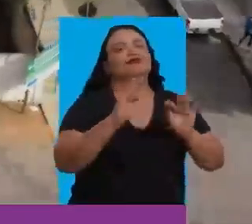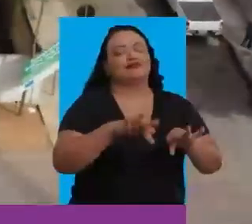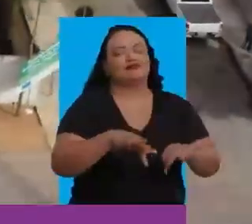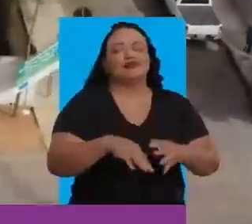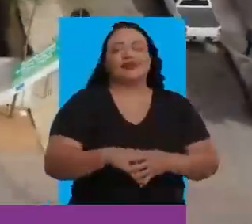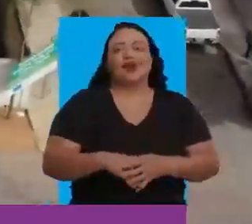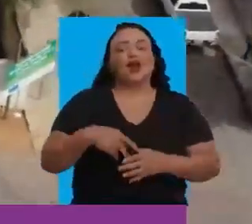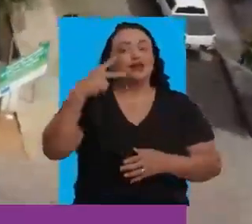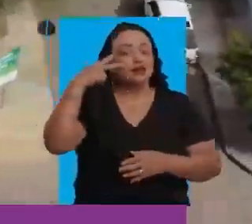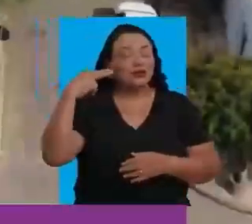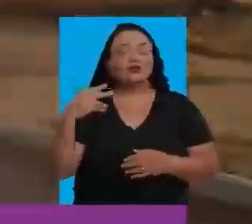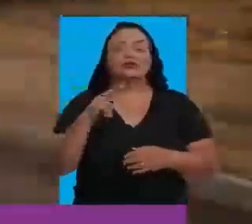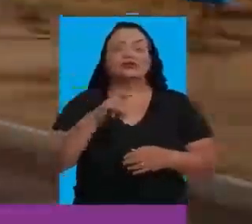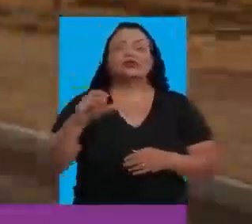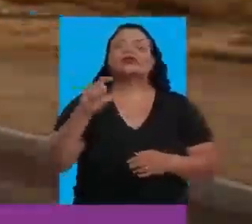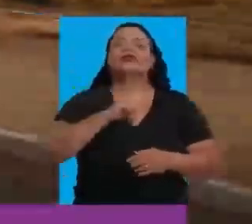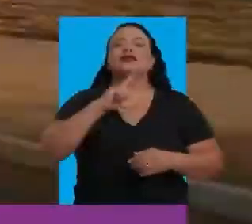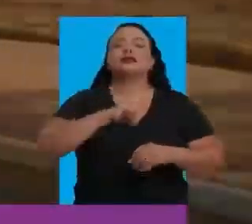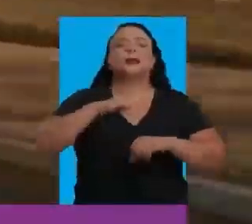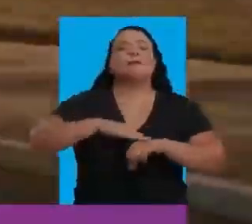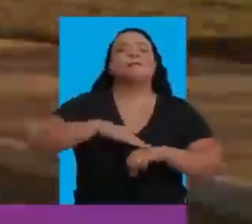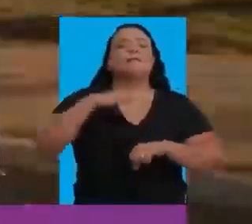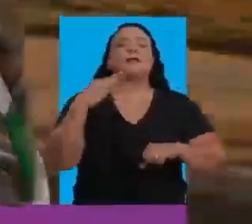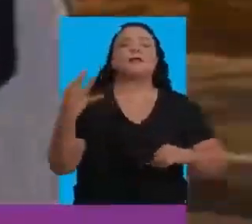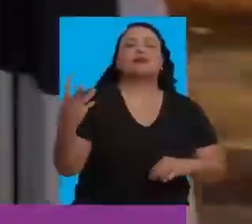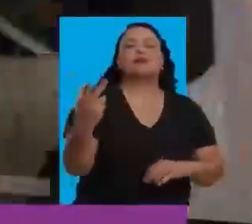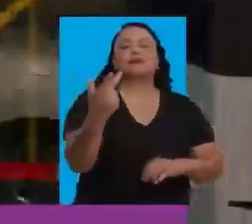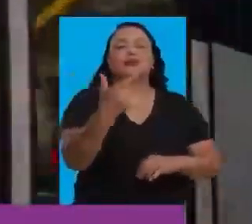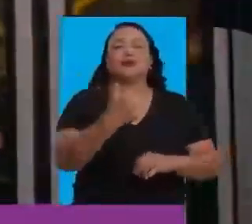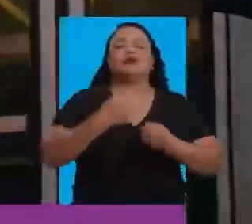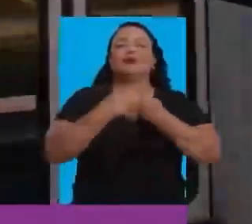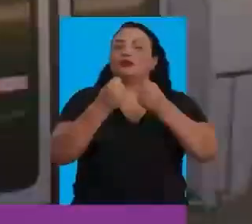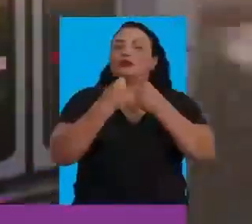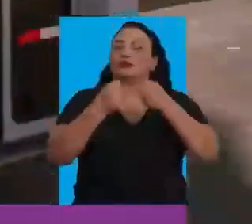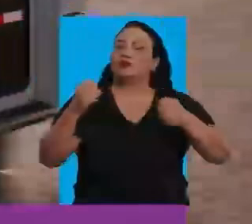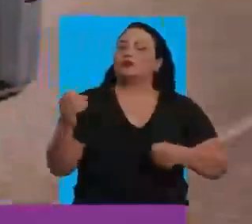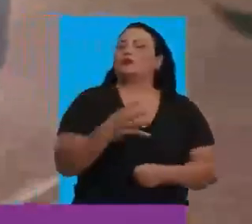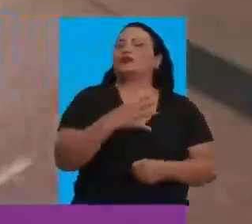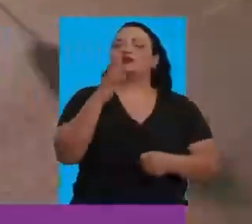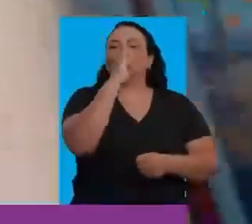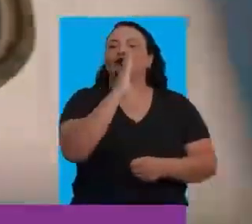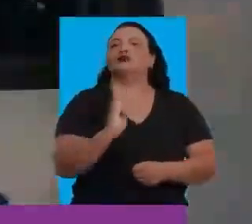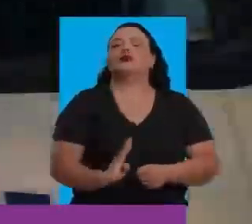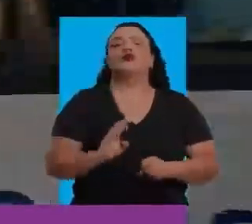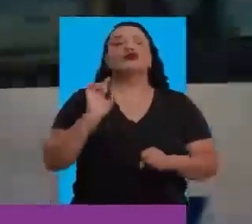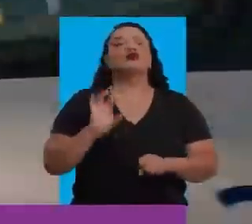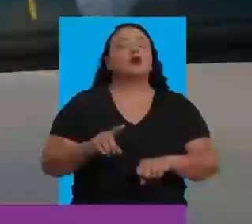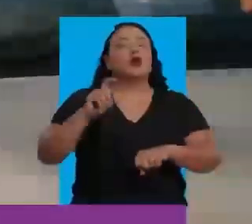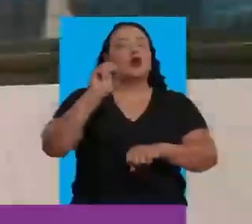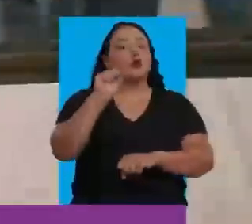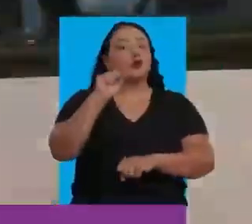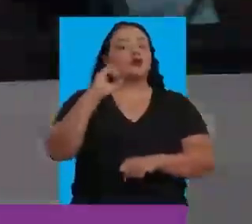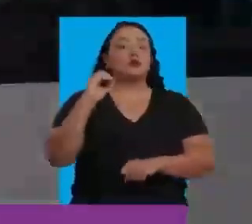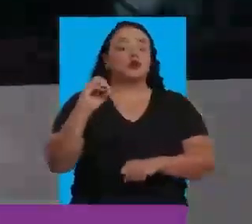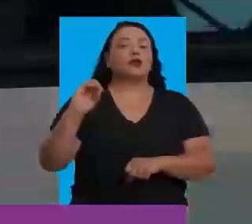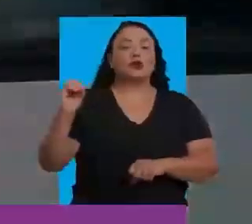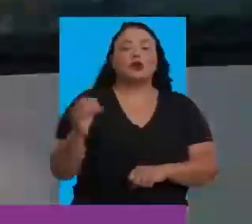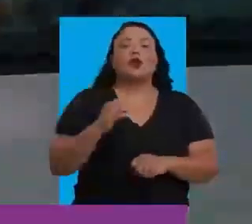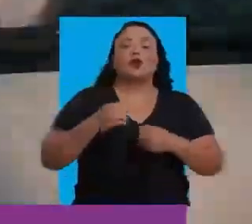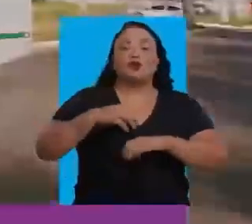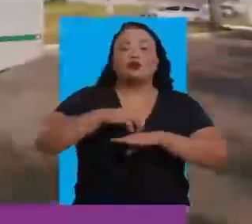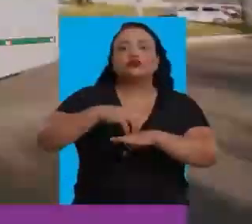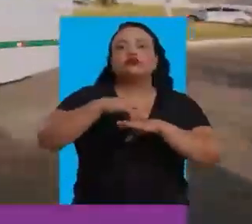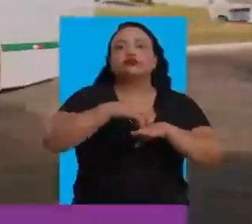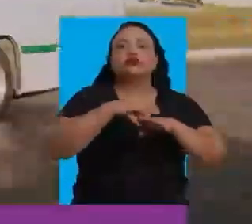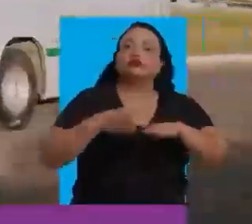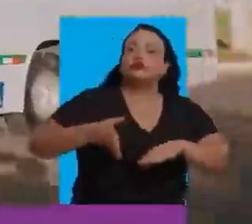já está em fase final. Com Sheila, Conquista passou a ter uma das mais modernas frotas de transporte coletivo do país. Só esse ano, 80